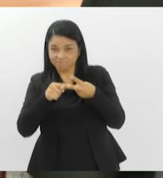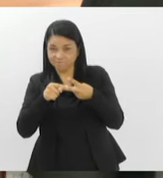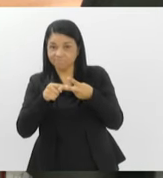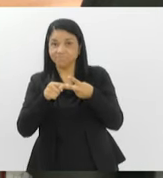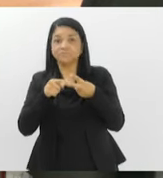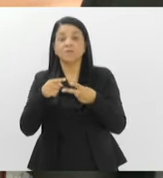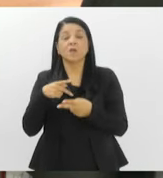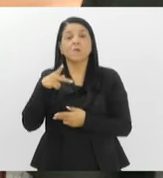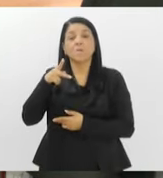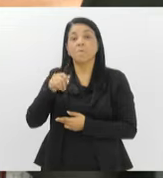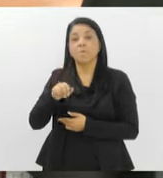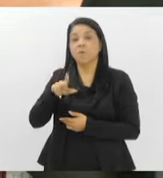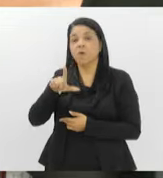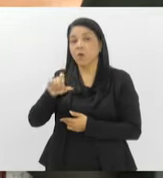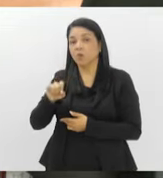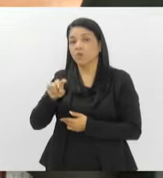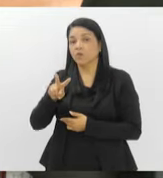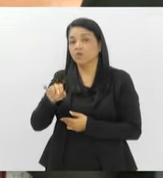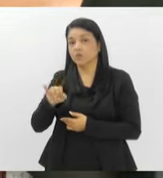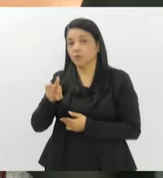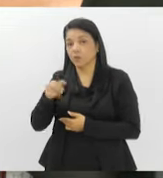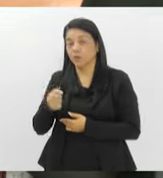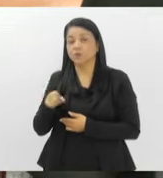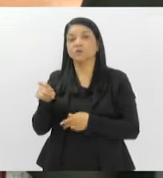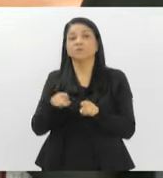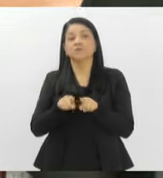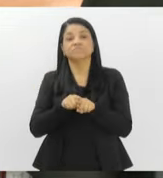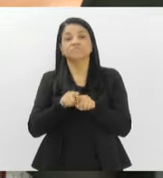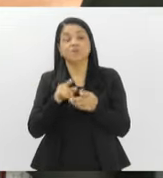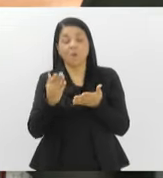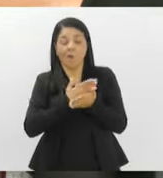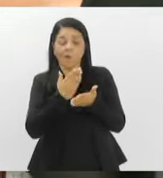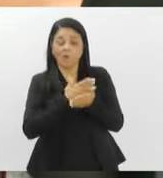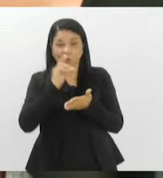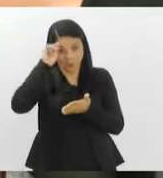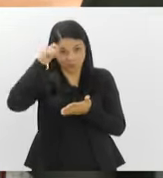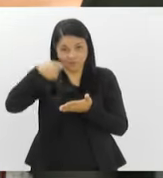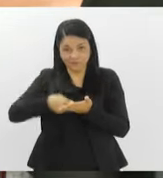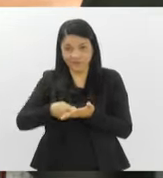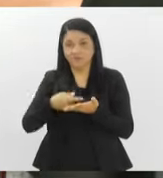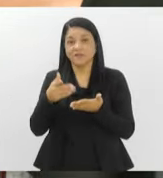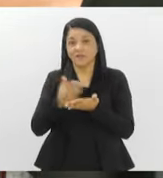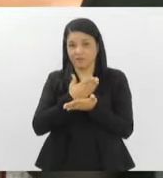o repórter Paulo Vitor Viviani, que está com o autor desse livro. Bom dia, PV!